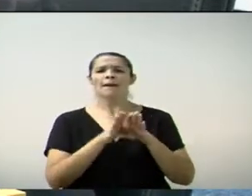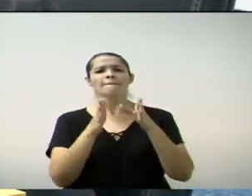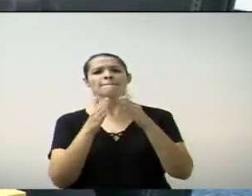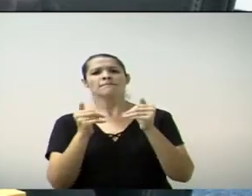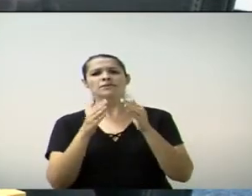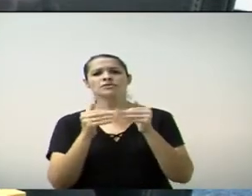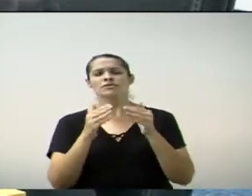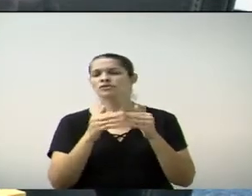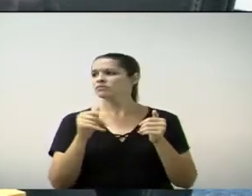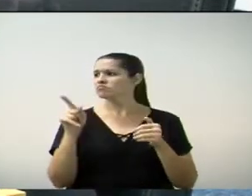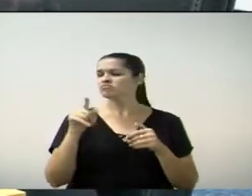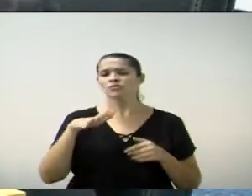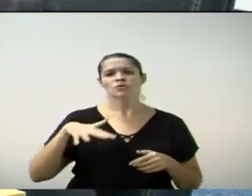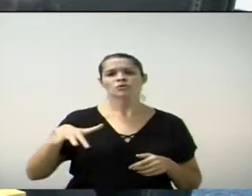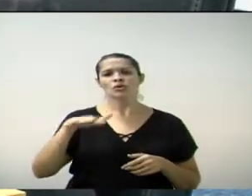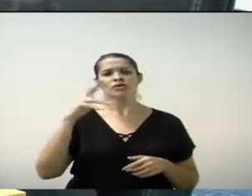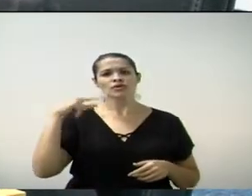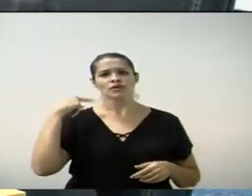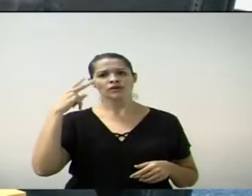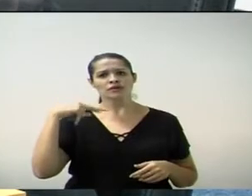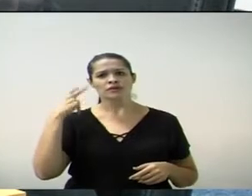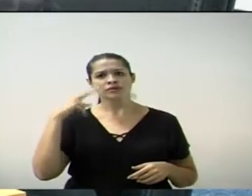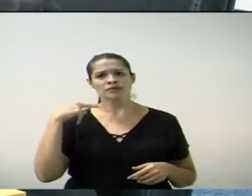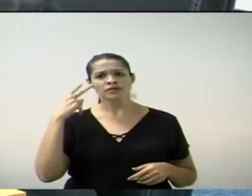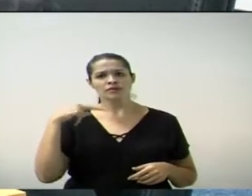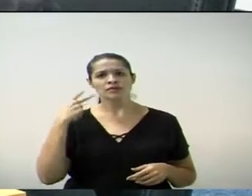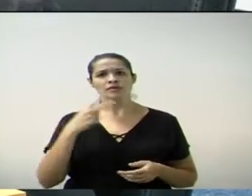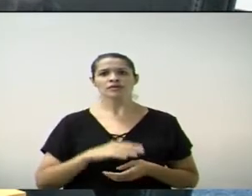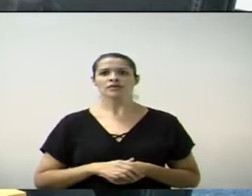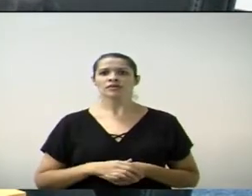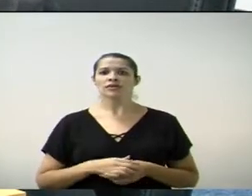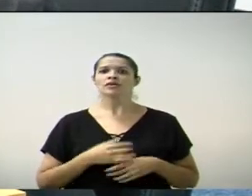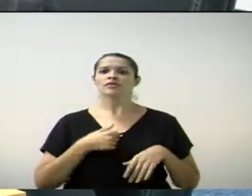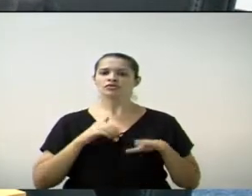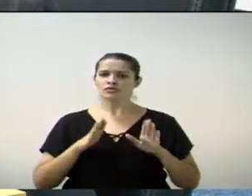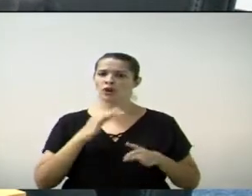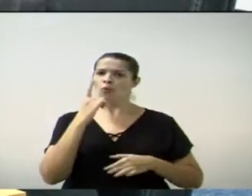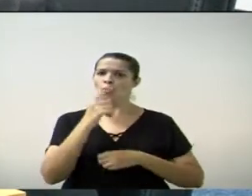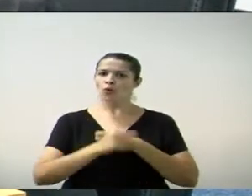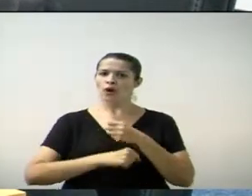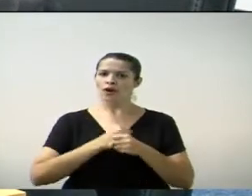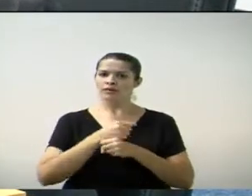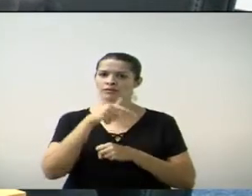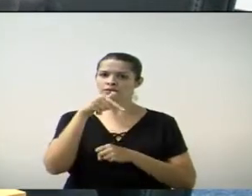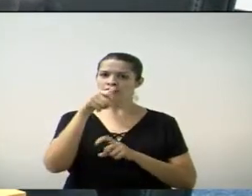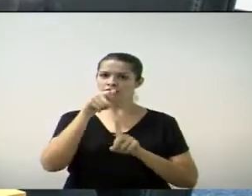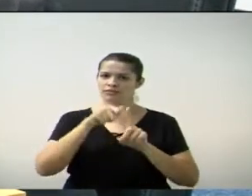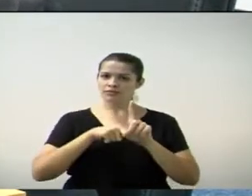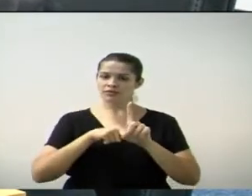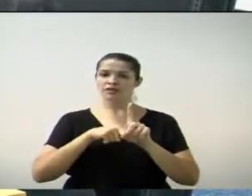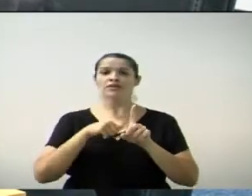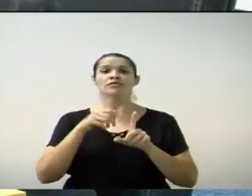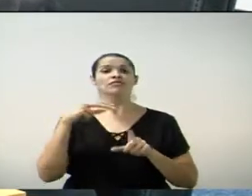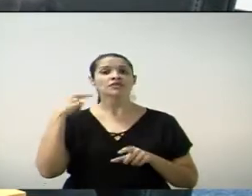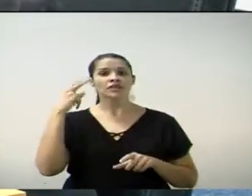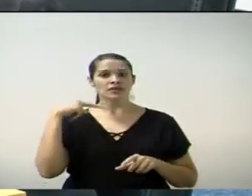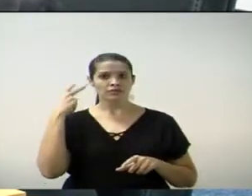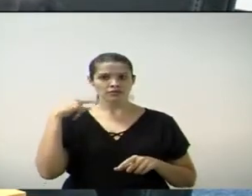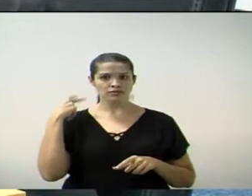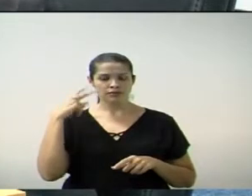companheiros, realmente eu fiquei um período de um ano e sete meses como vereador e gostaria que os demais pares